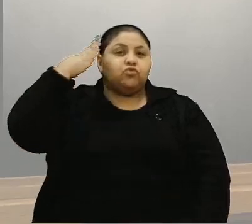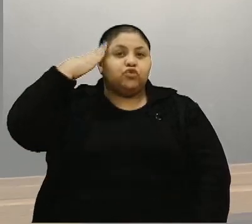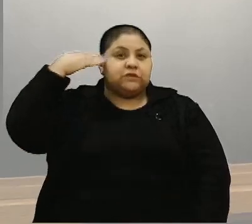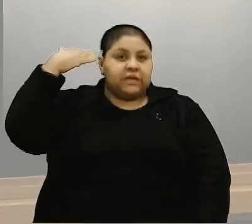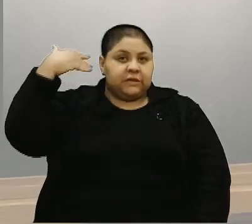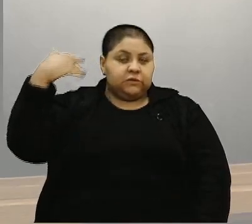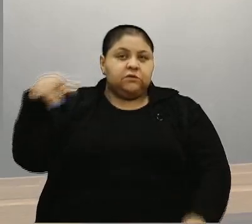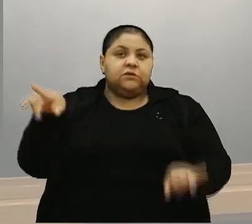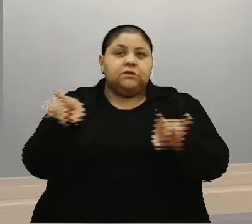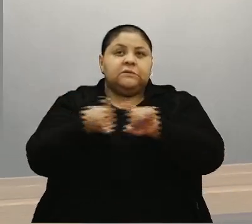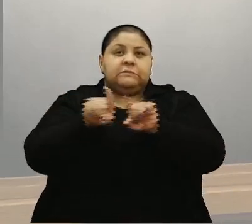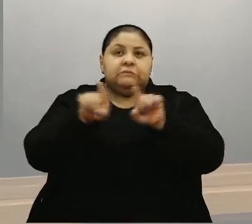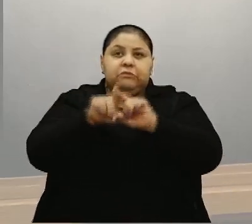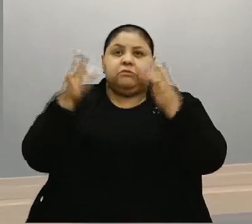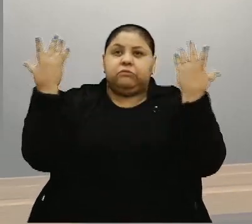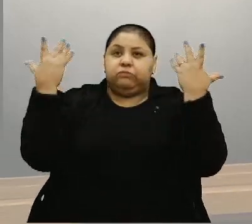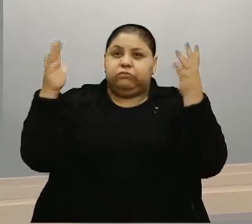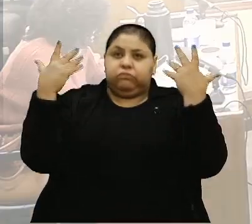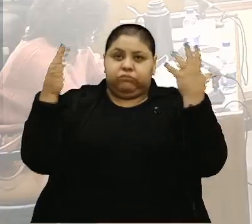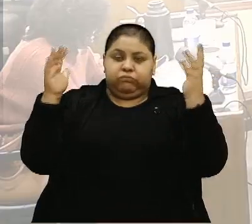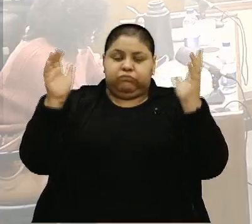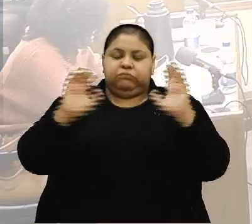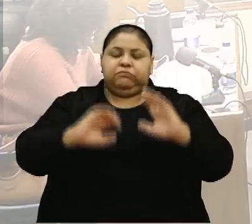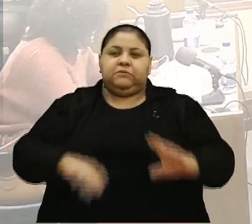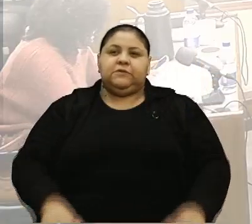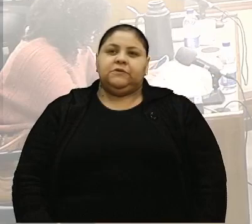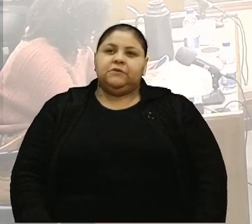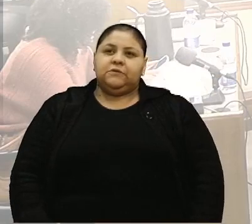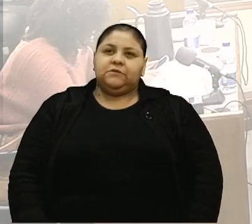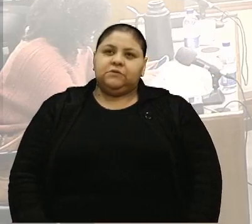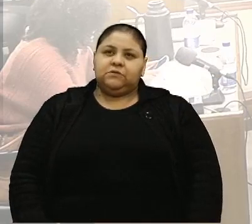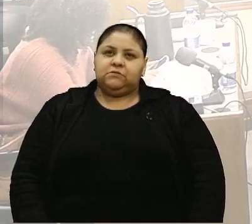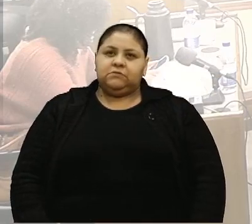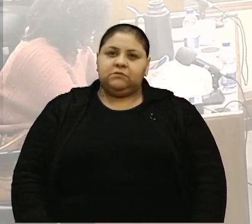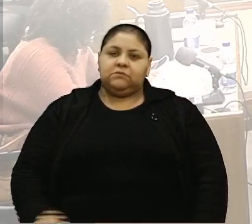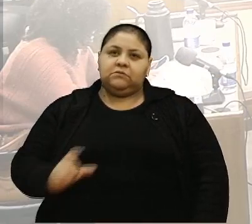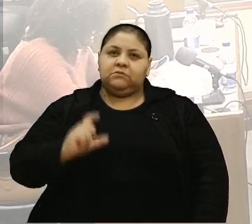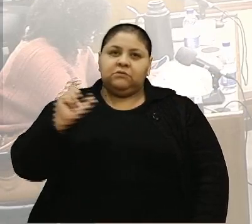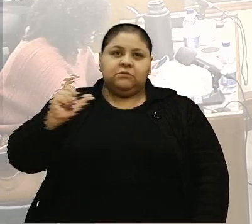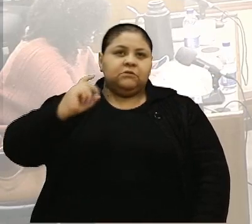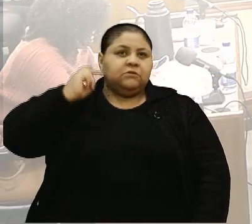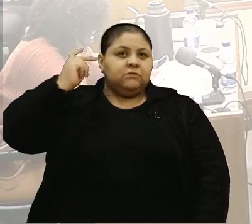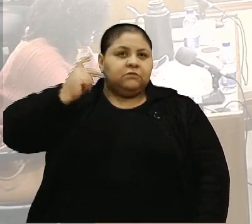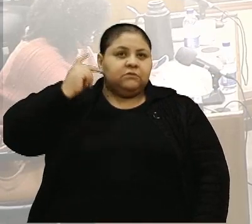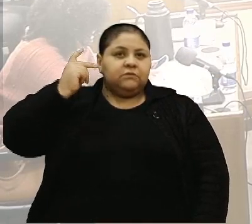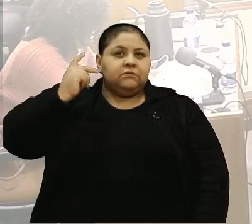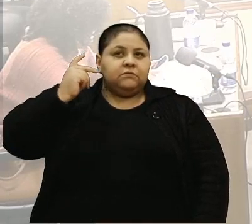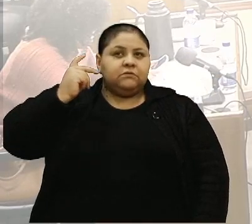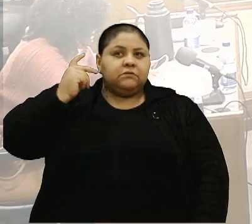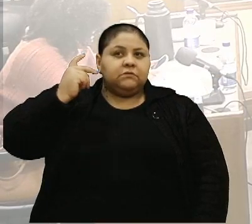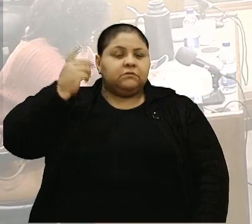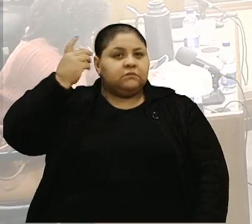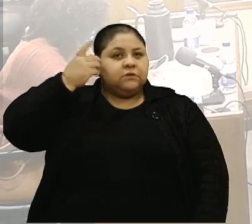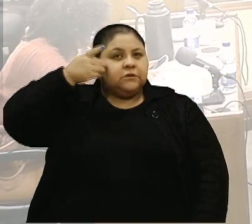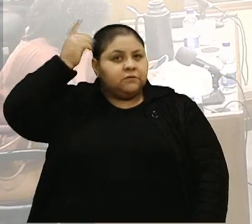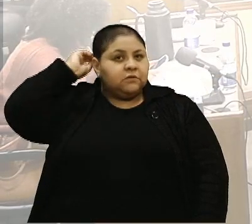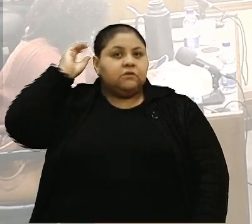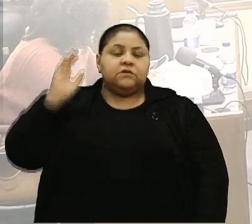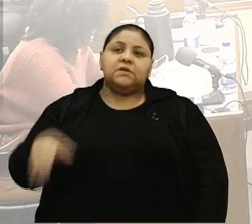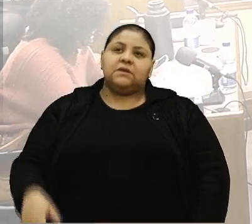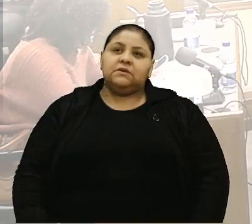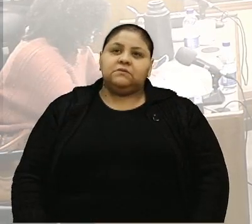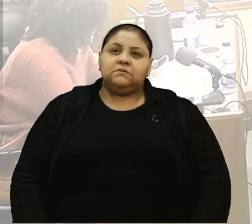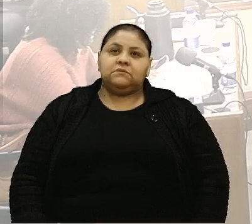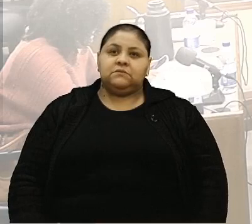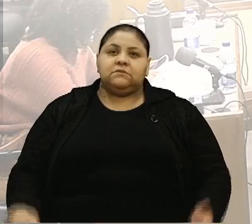Então, meus parabéns à EFA Serra. Com a palavra, vereador Lucas Dio. Obrigado, presidente,